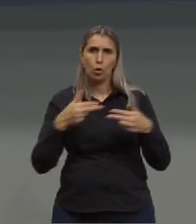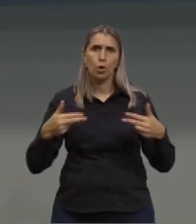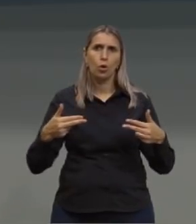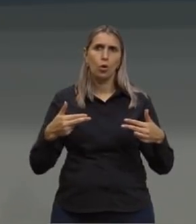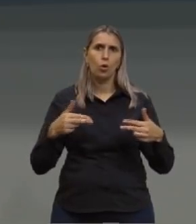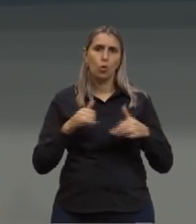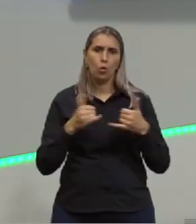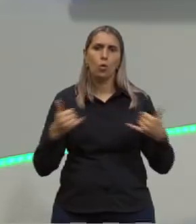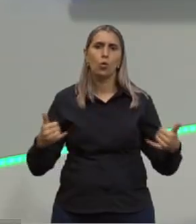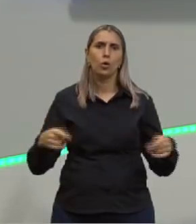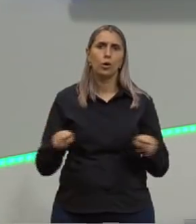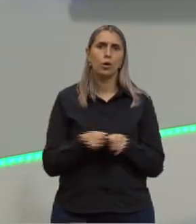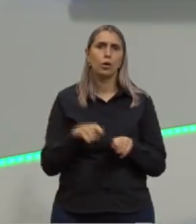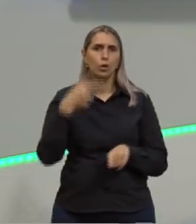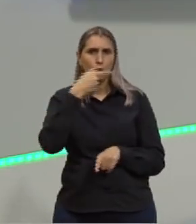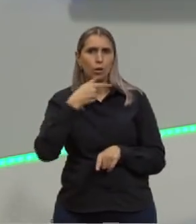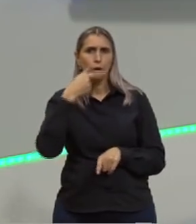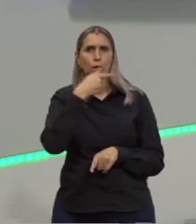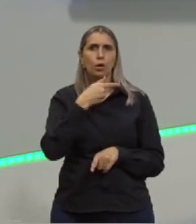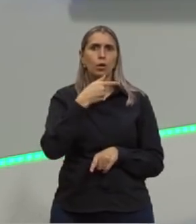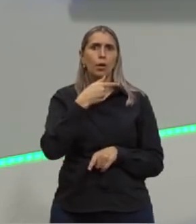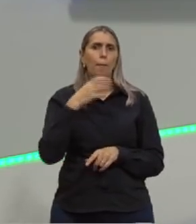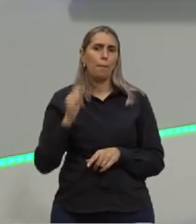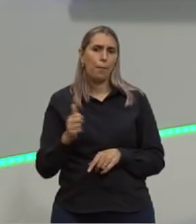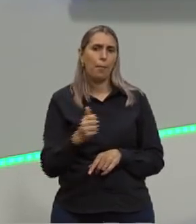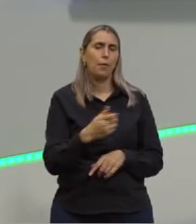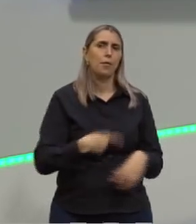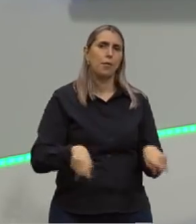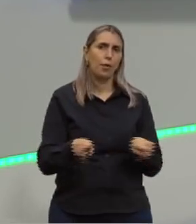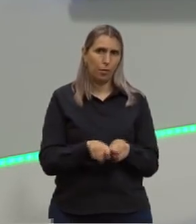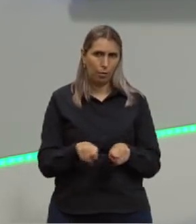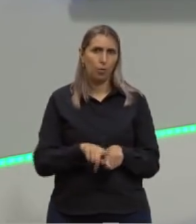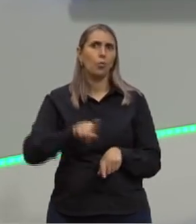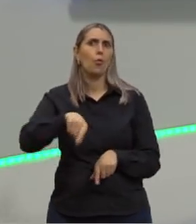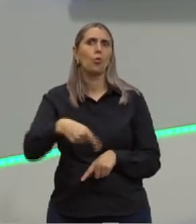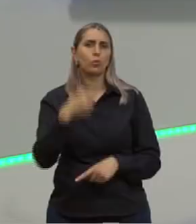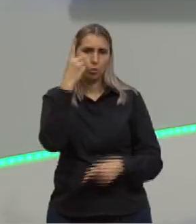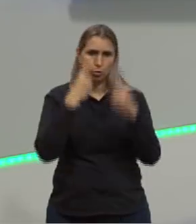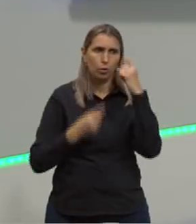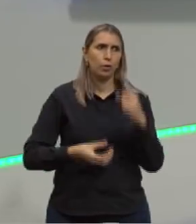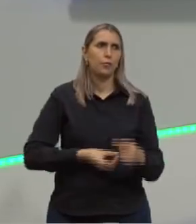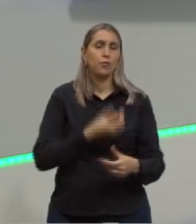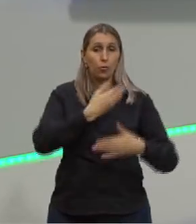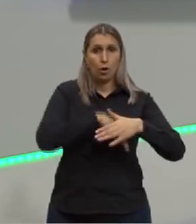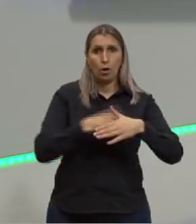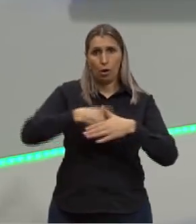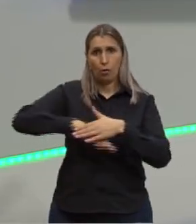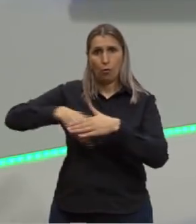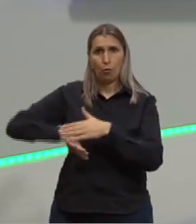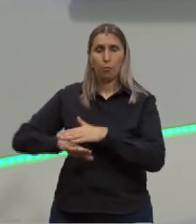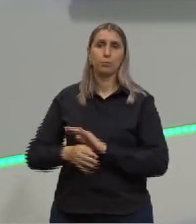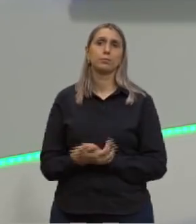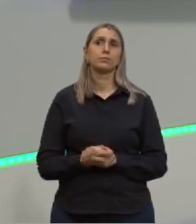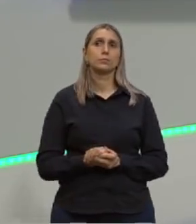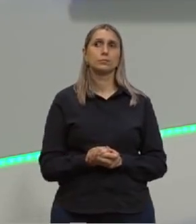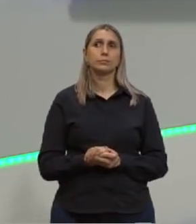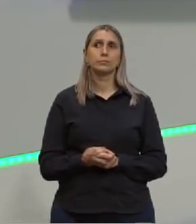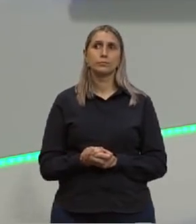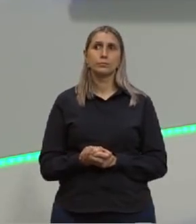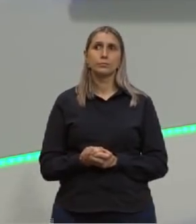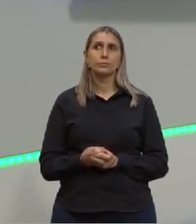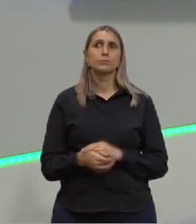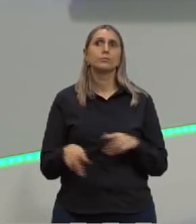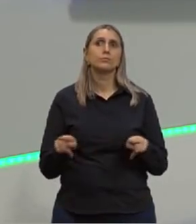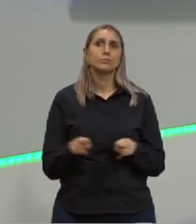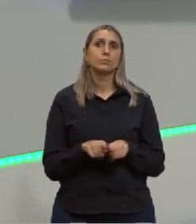glicogênio, plantas e bactérias também, alguns outros seres vivos vão estar estocando. Aí